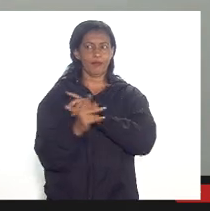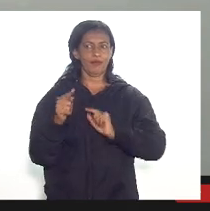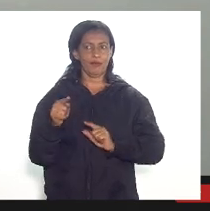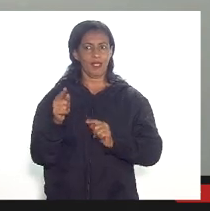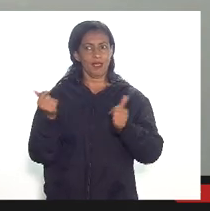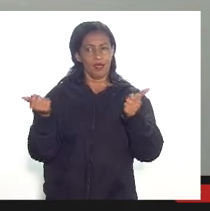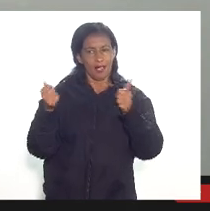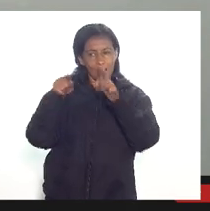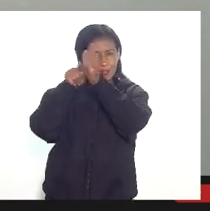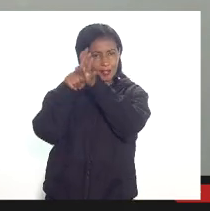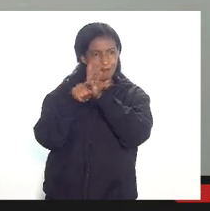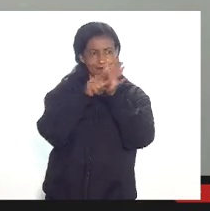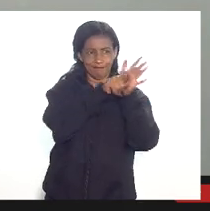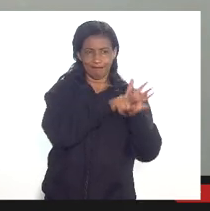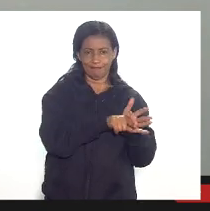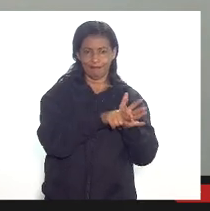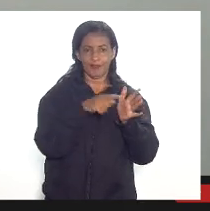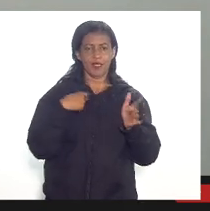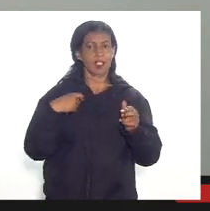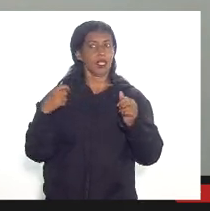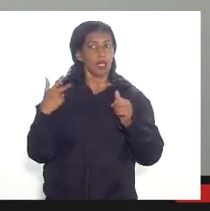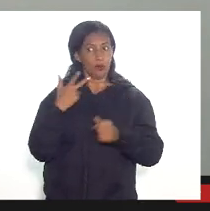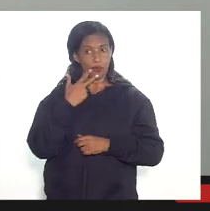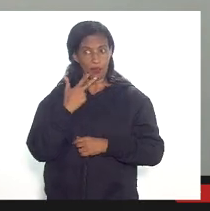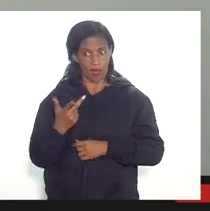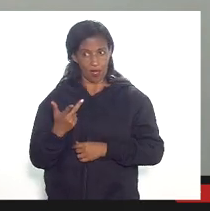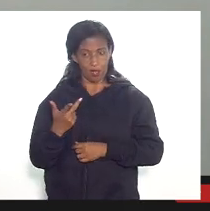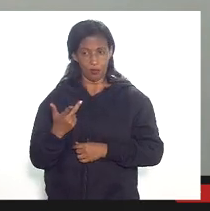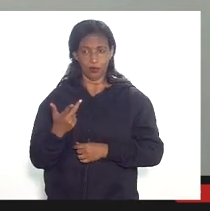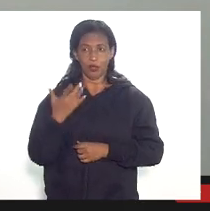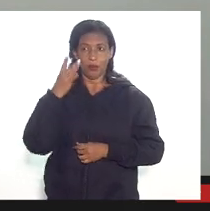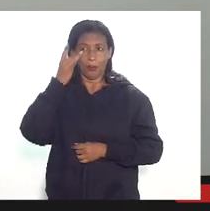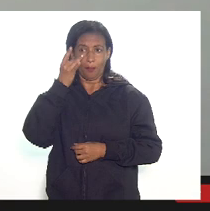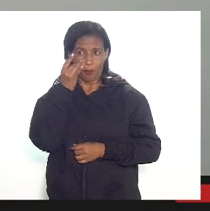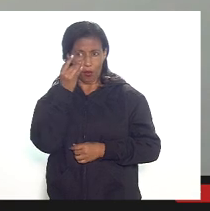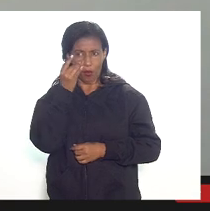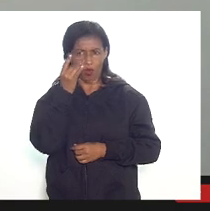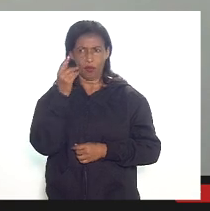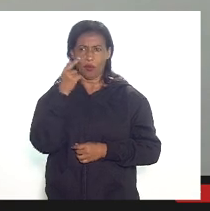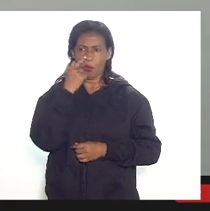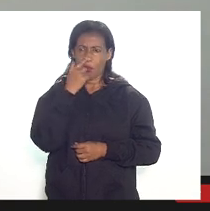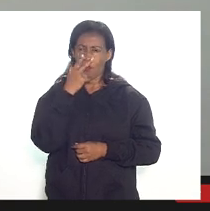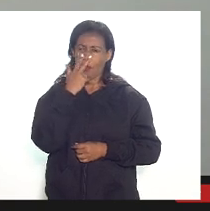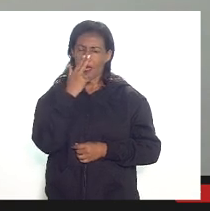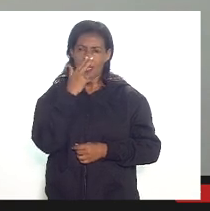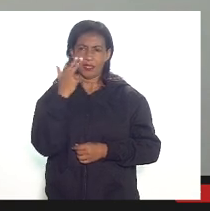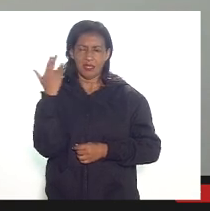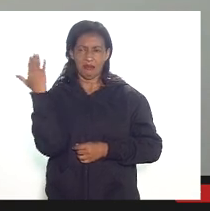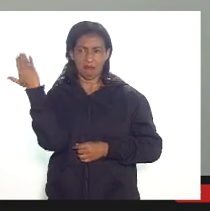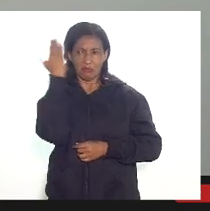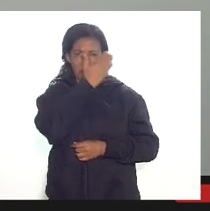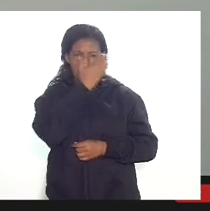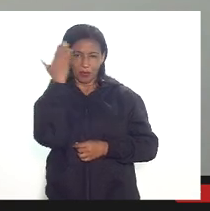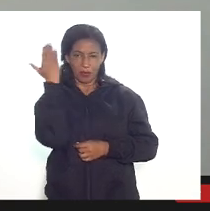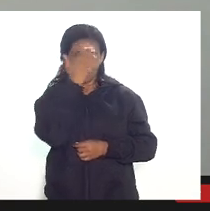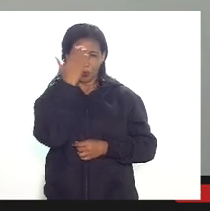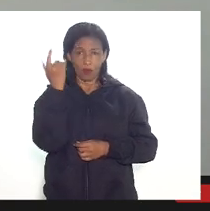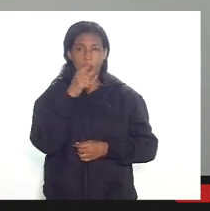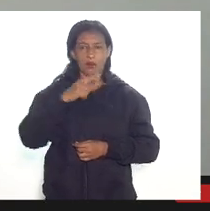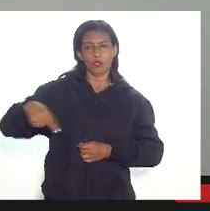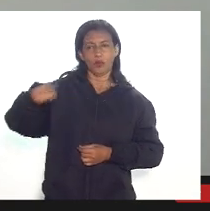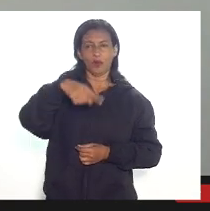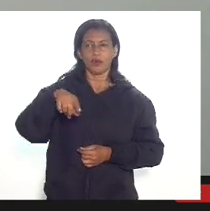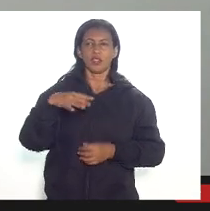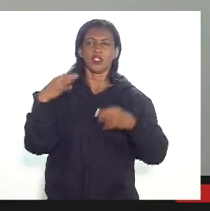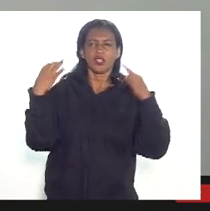documental e ocultação deputado eu faço essa referência porque isso pode passar batido mas para os senhores terem uma noção maior do que eu estou falando